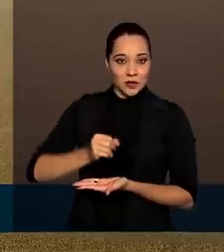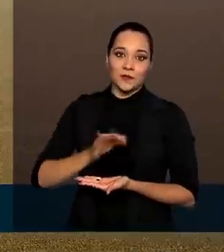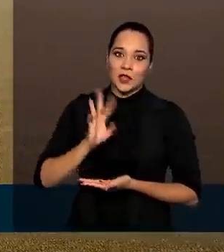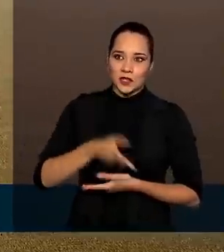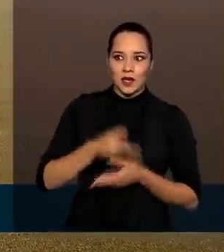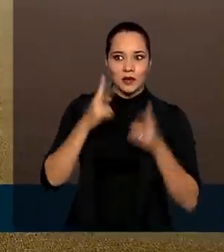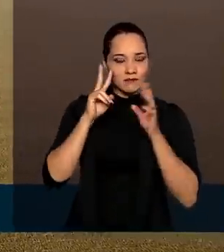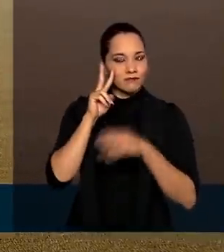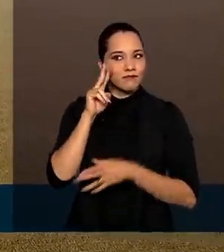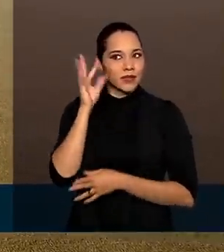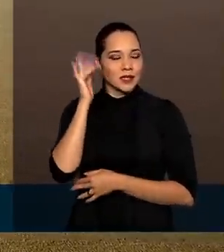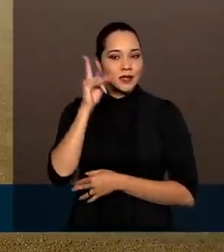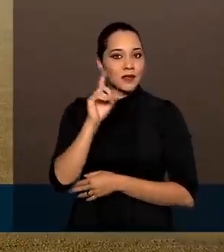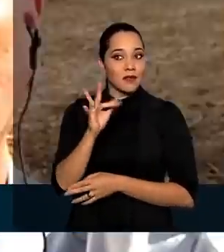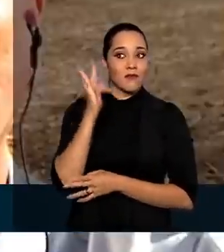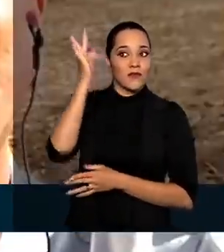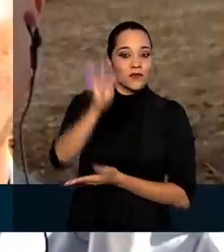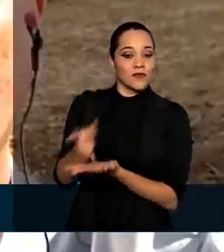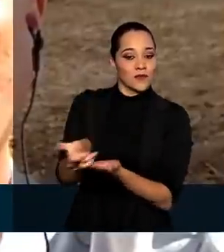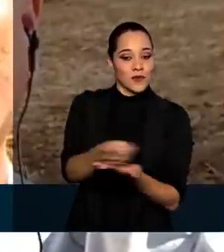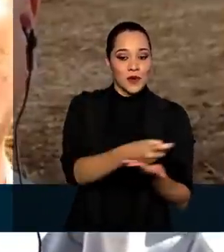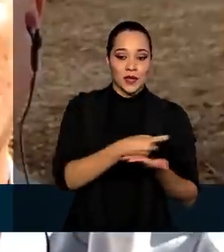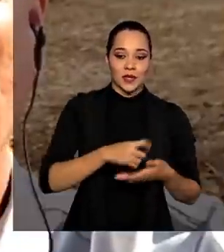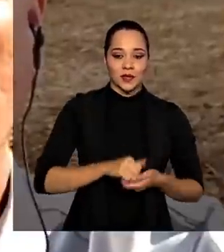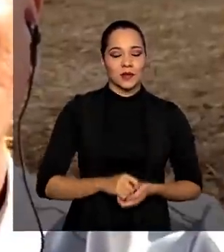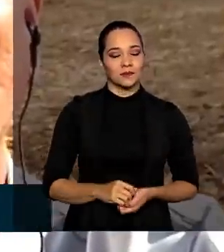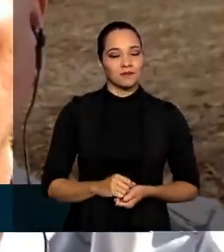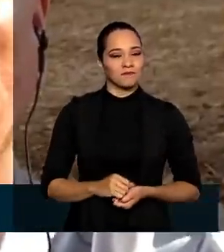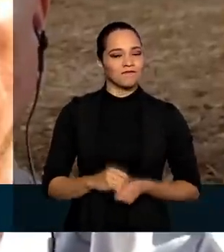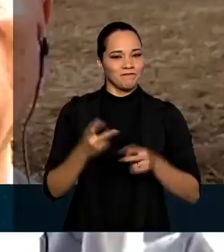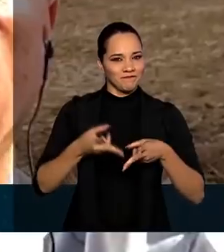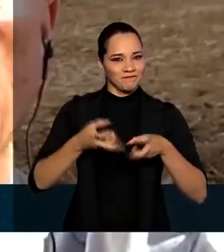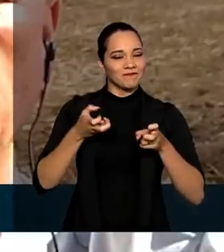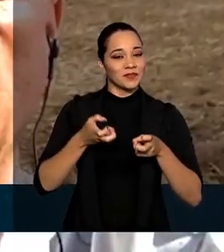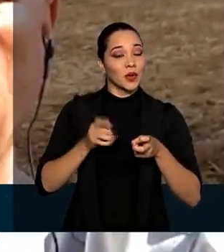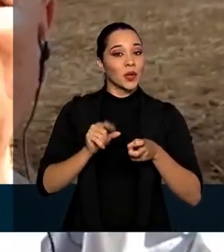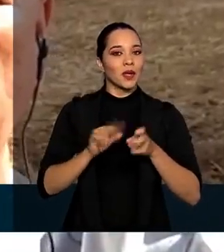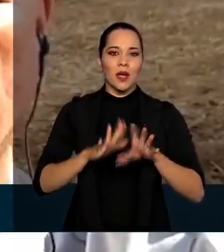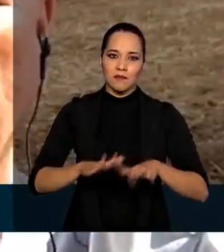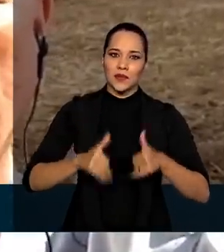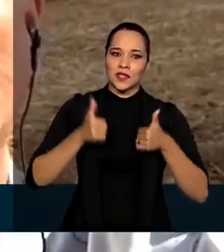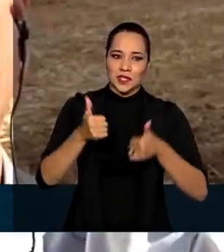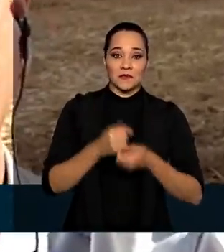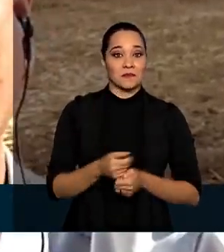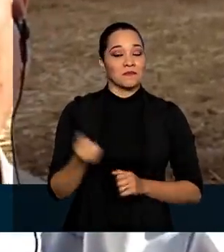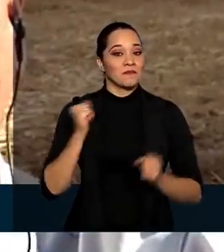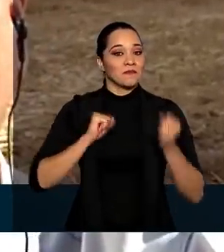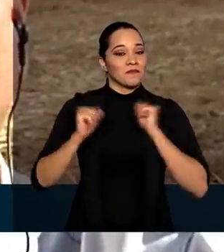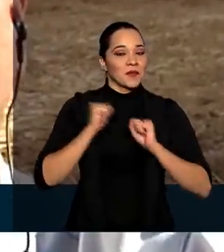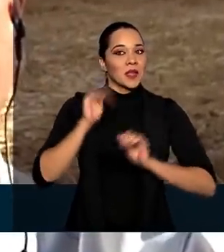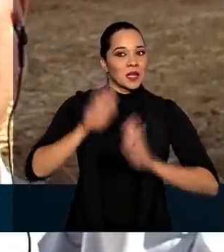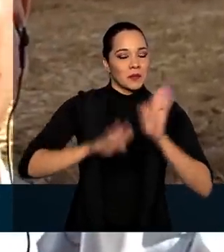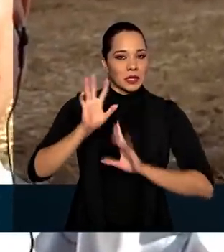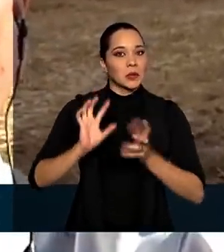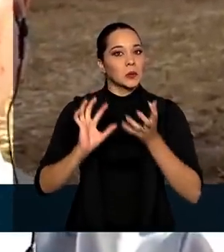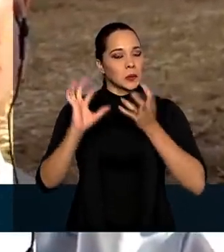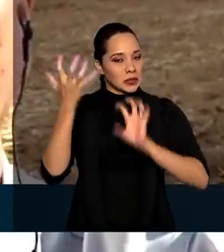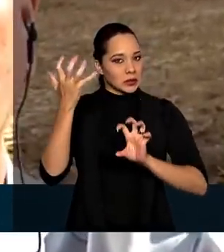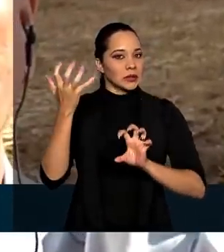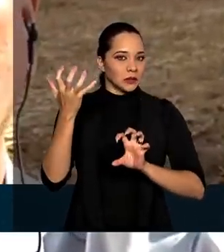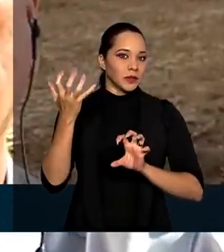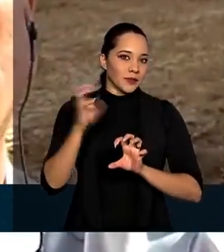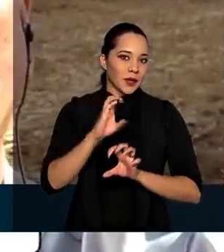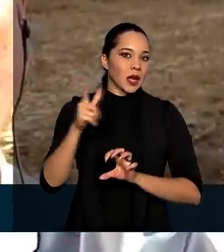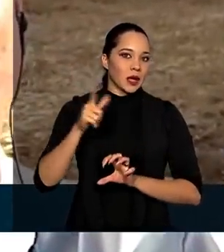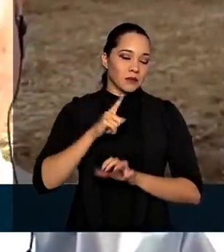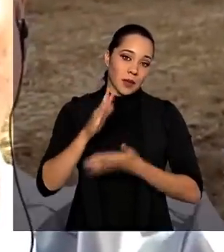olho na próxima colheita. A gente vê que é positivo e a nossa expectativa, dependendo do clima, lógico que fatores que